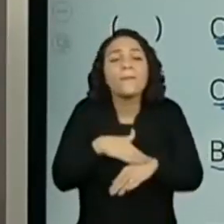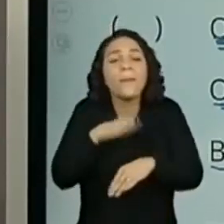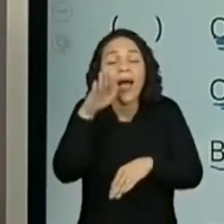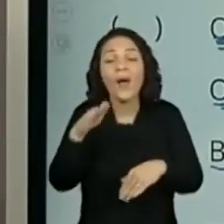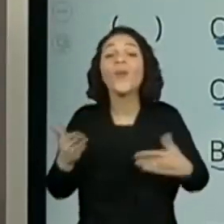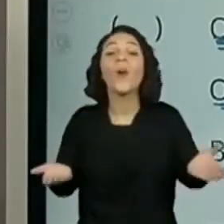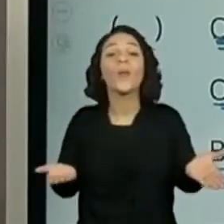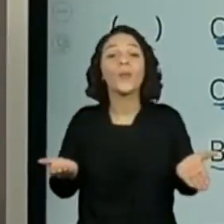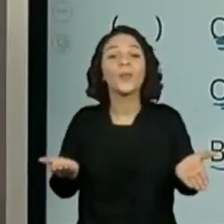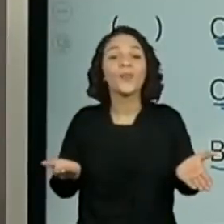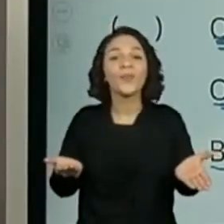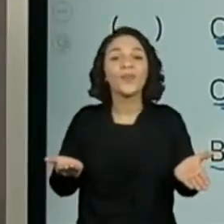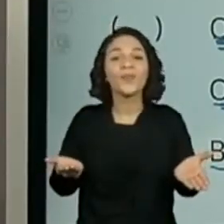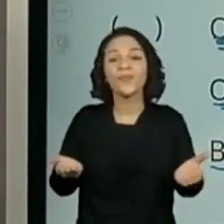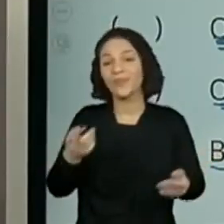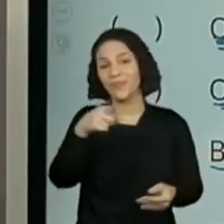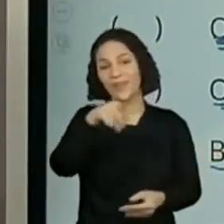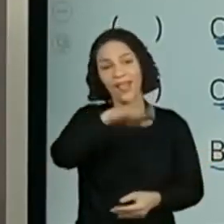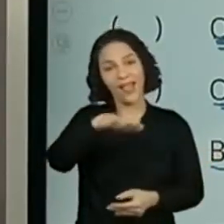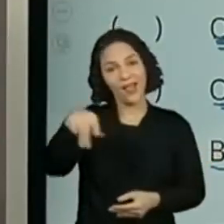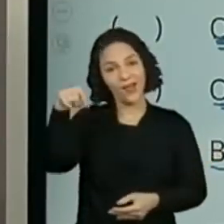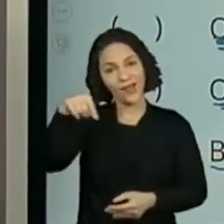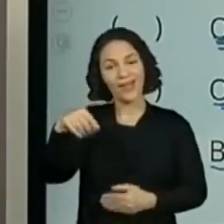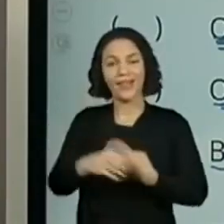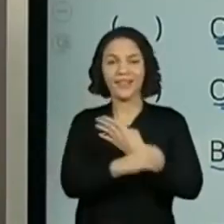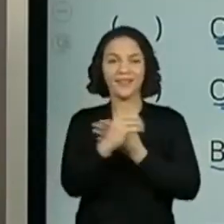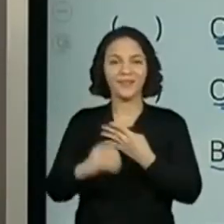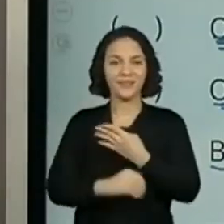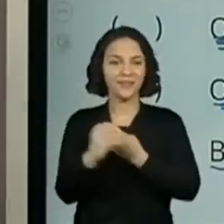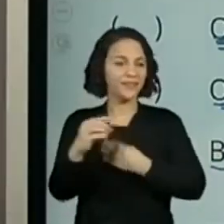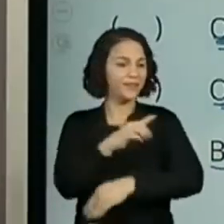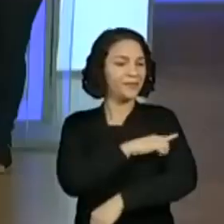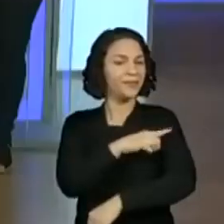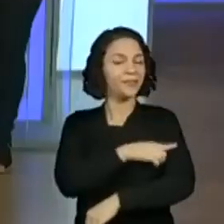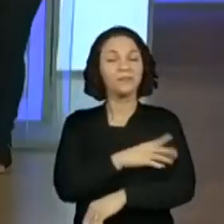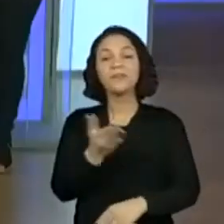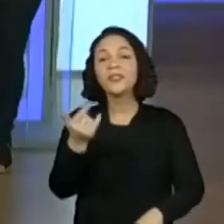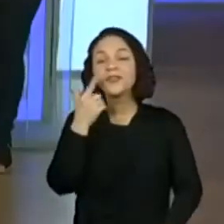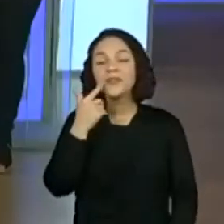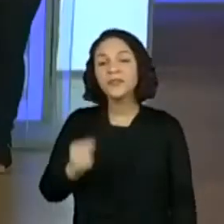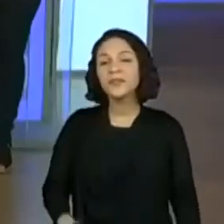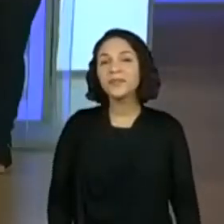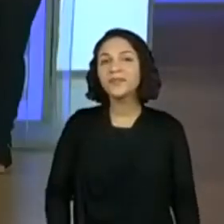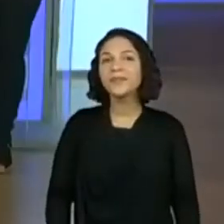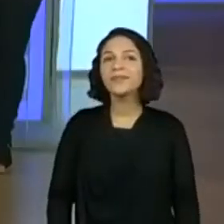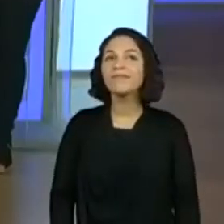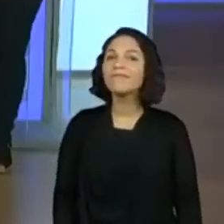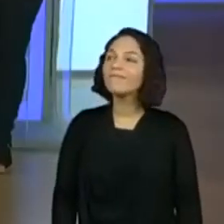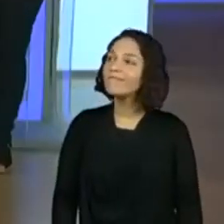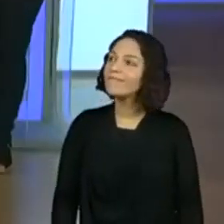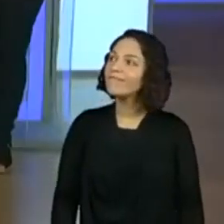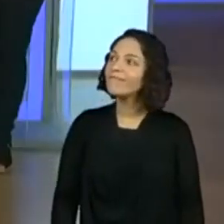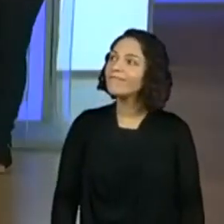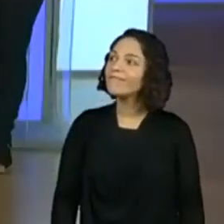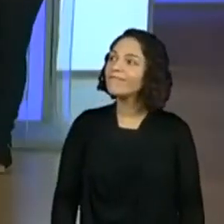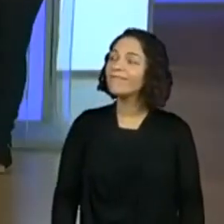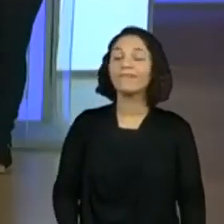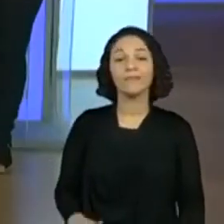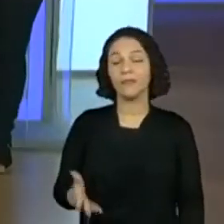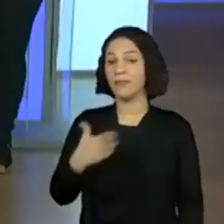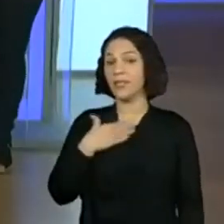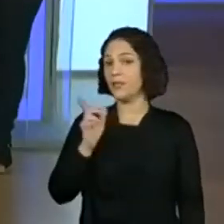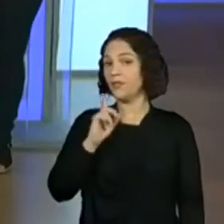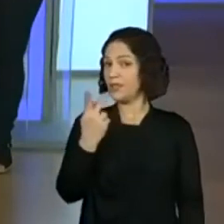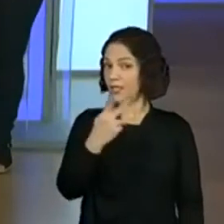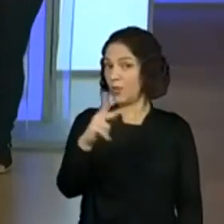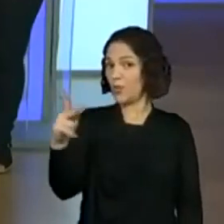preferida dos estudantes do Centro de Mídias do primeiro ano? Vamos lá. Vamos lá? Não é a nossa, de vocês.